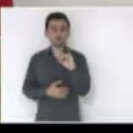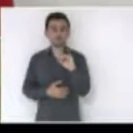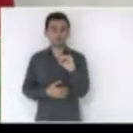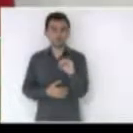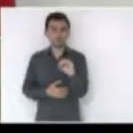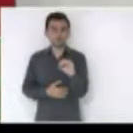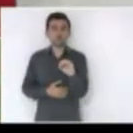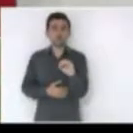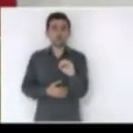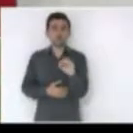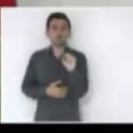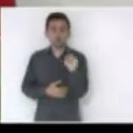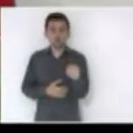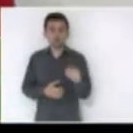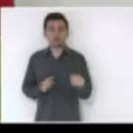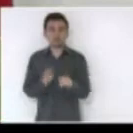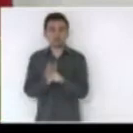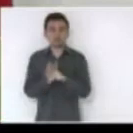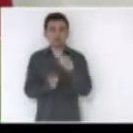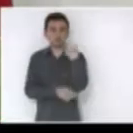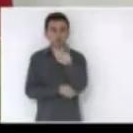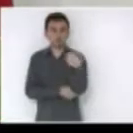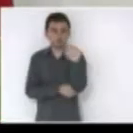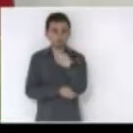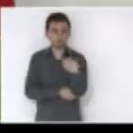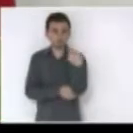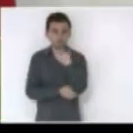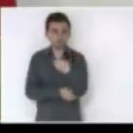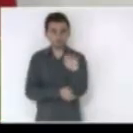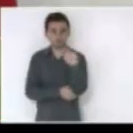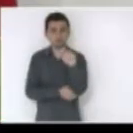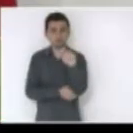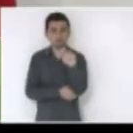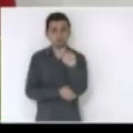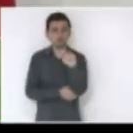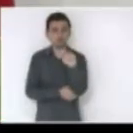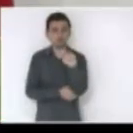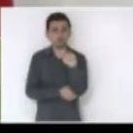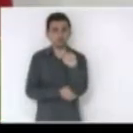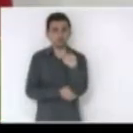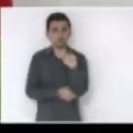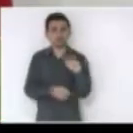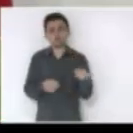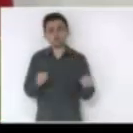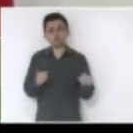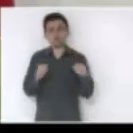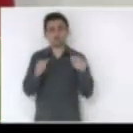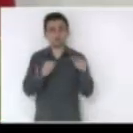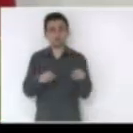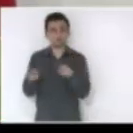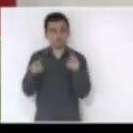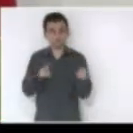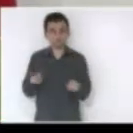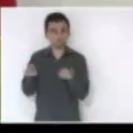da associação dos recicladores da cidade da região de Joinville sejam bem vindos